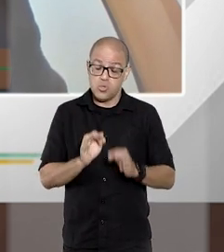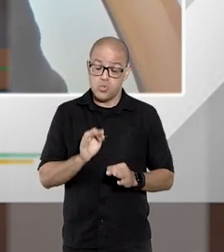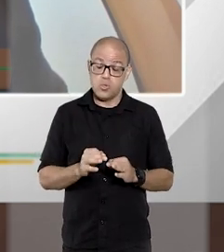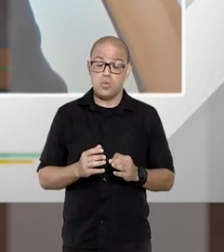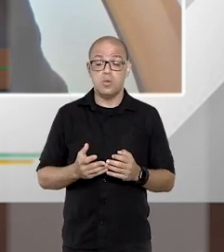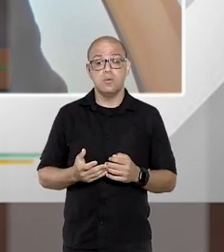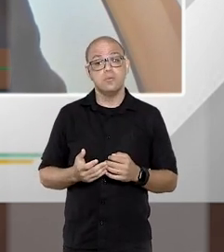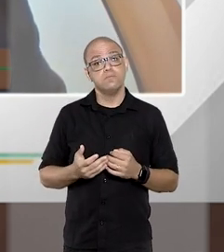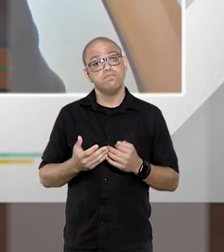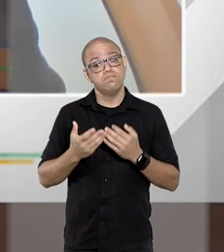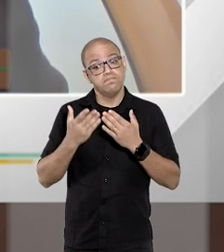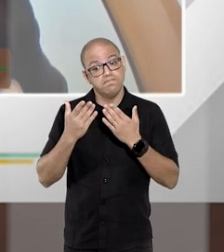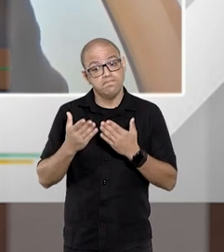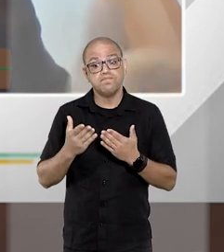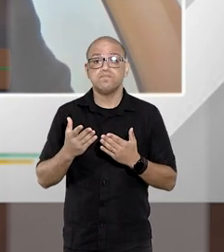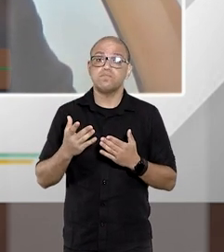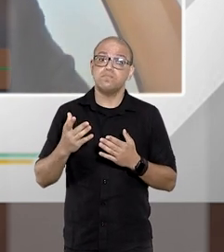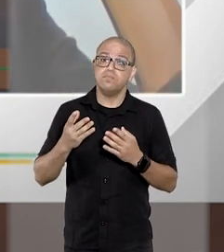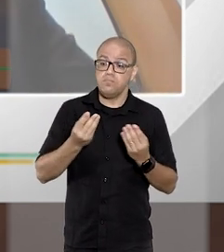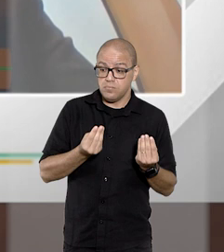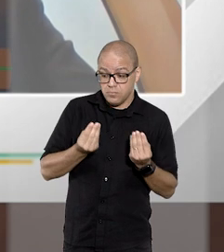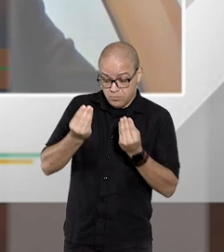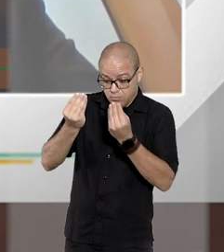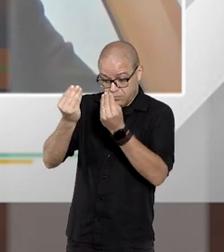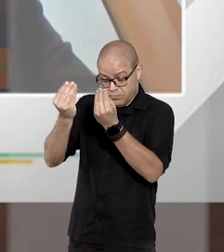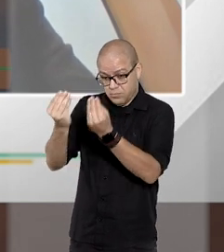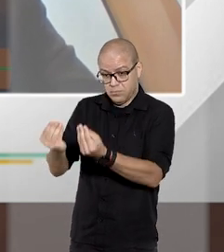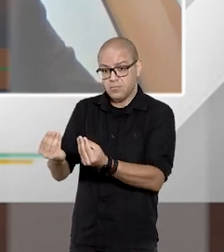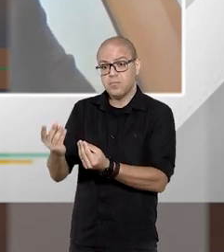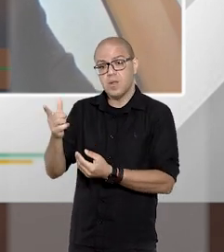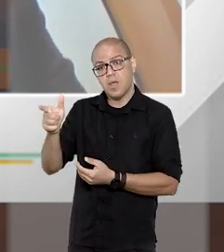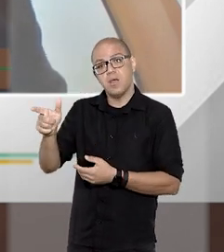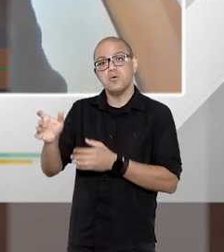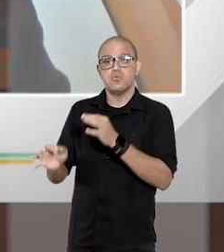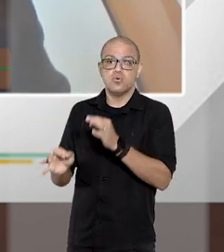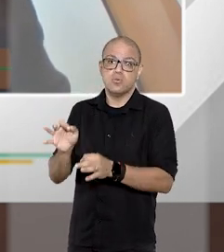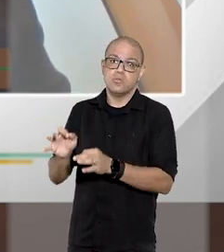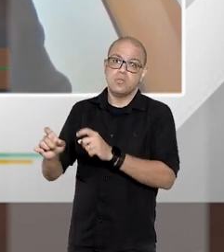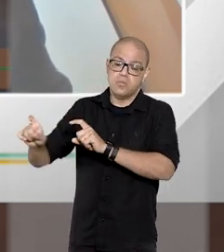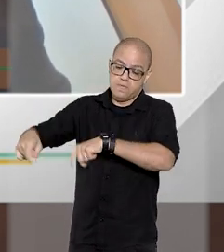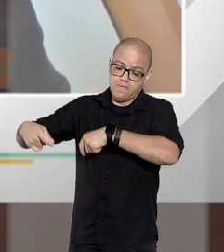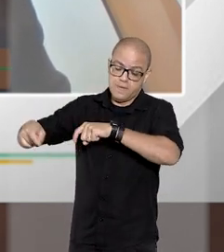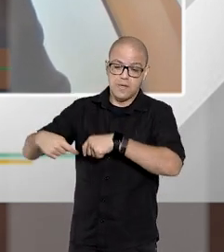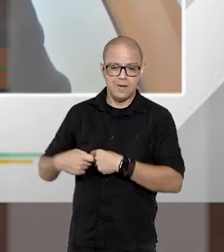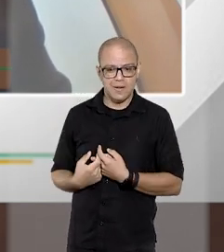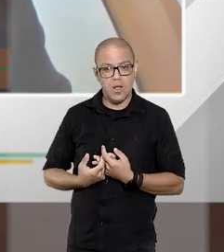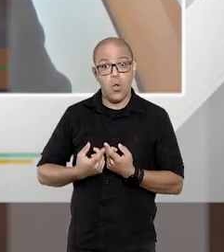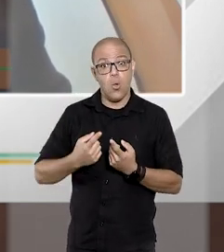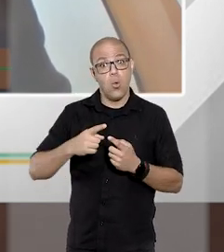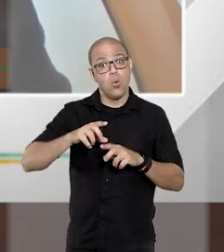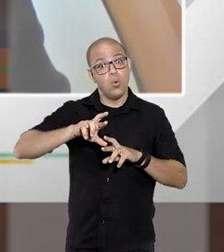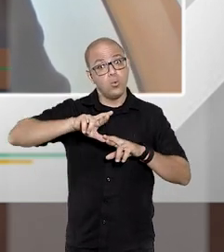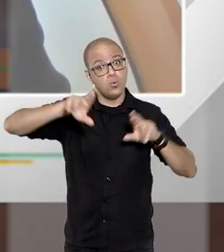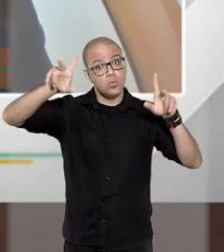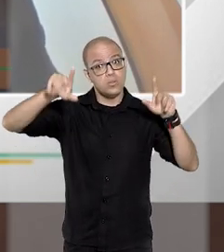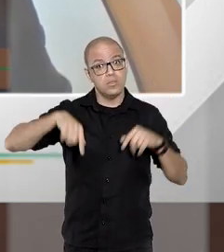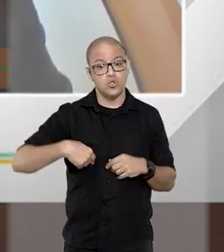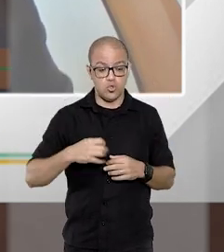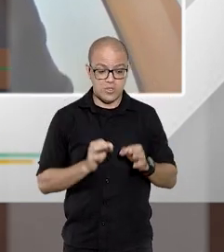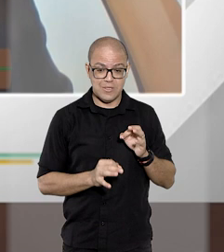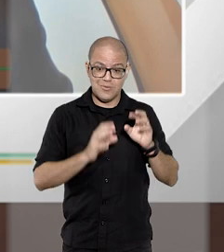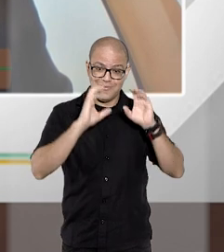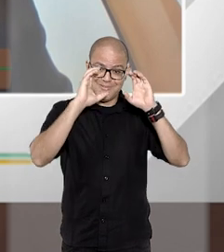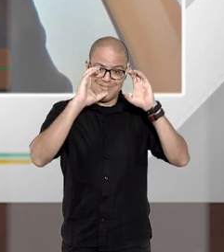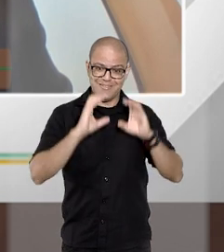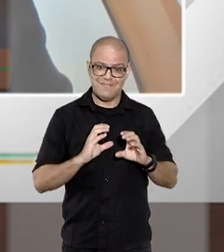essa causa necessariamente deve ser proposta perante o Juizado de Fazenda ao contrário do que ocorre com o Juizado Cível